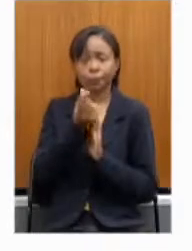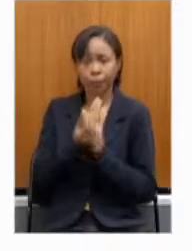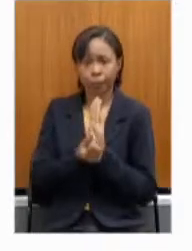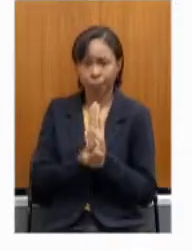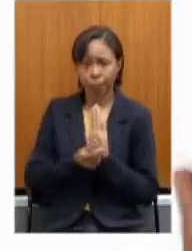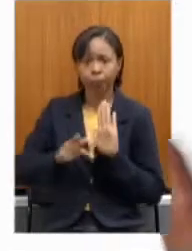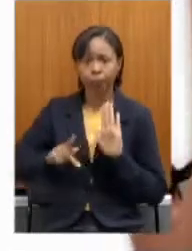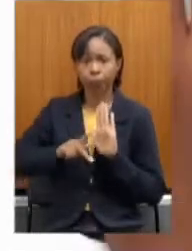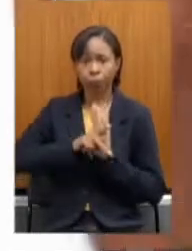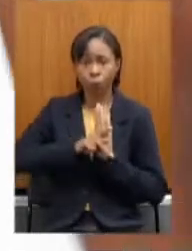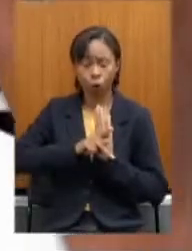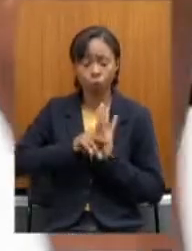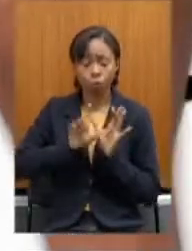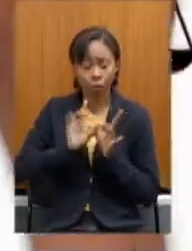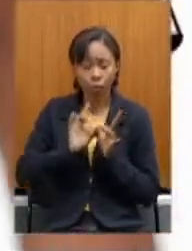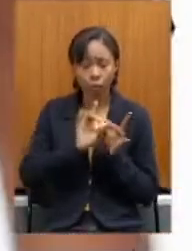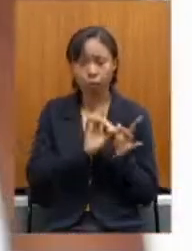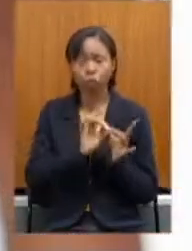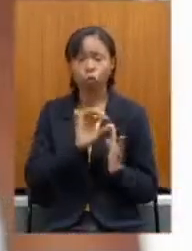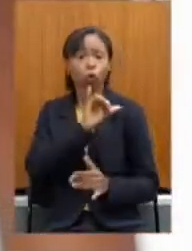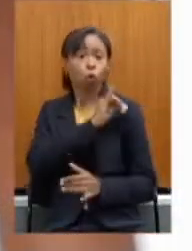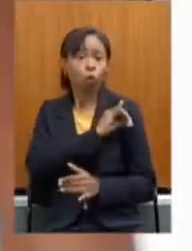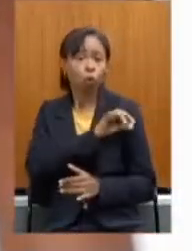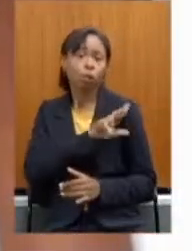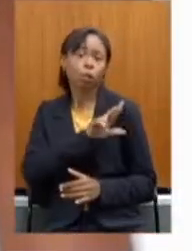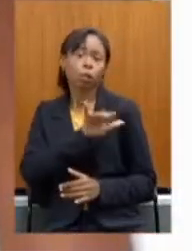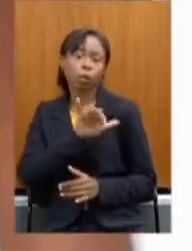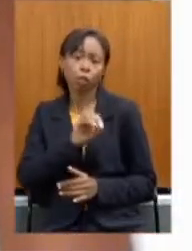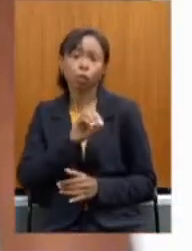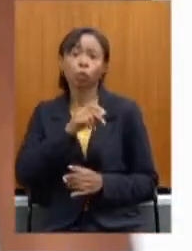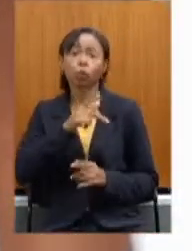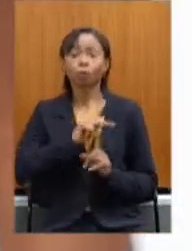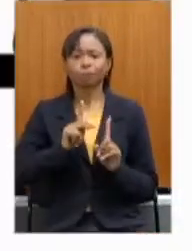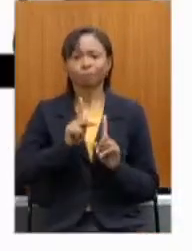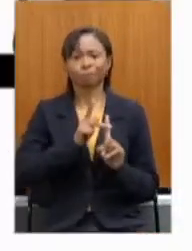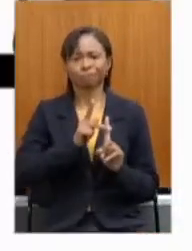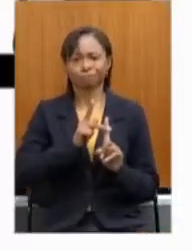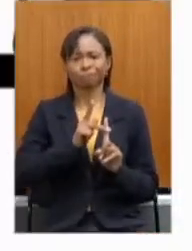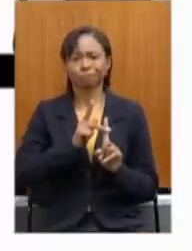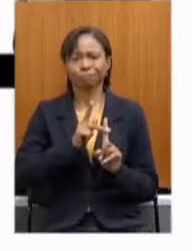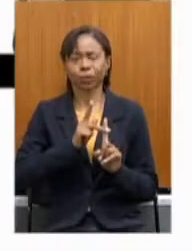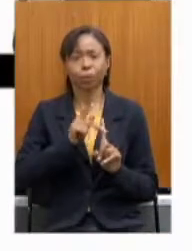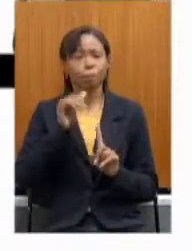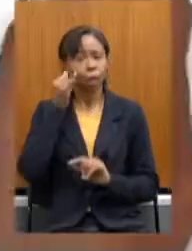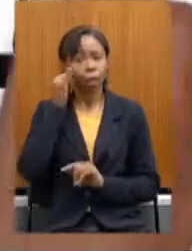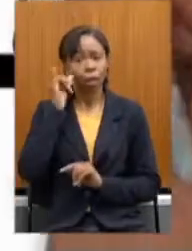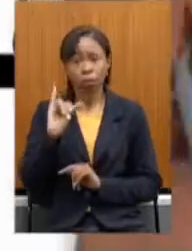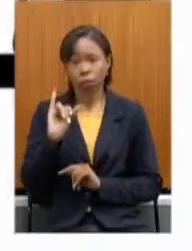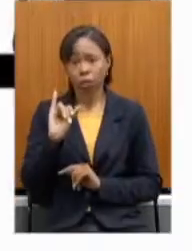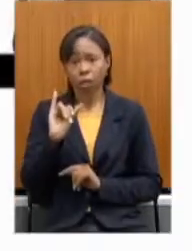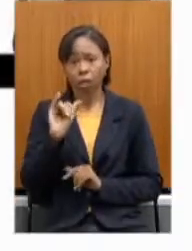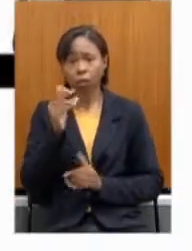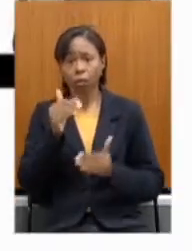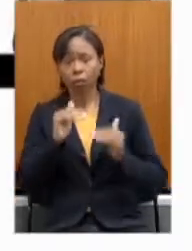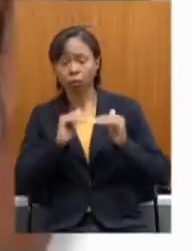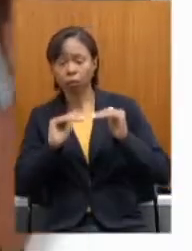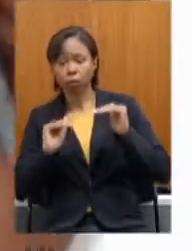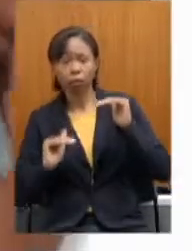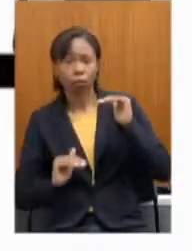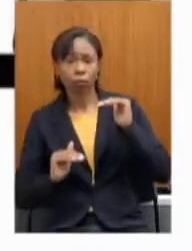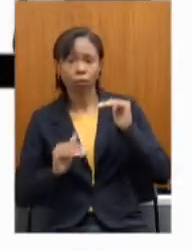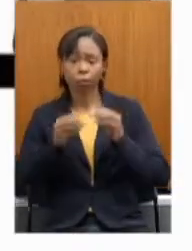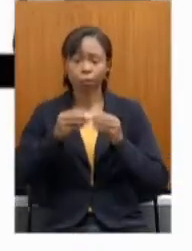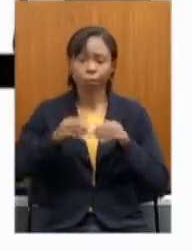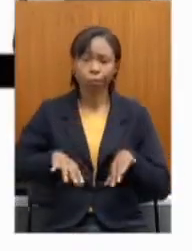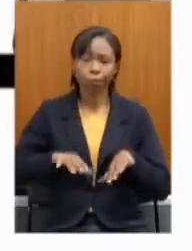Vinculadas Ao Rio Previdência Justamente Para que o Rio Previdência Não tivesse Um desequilíbrio Nas suas